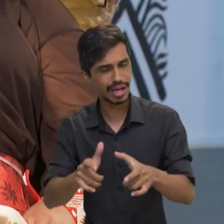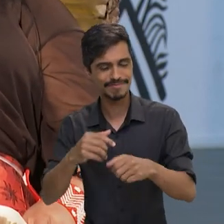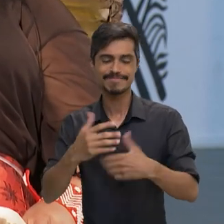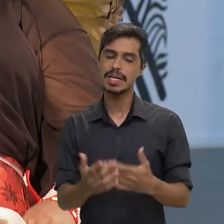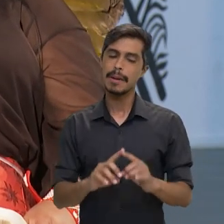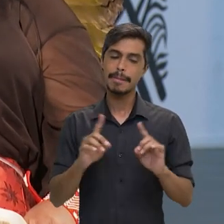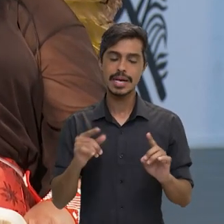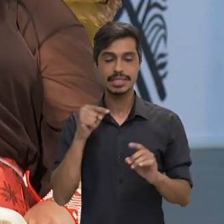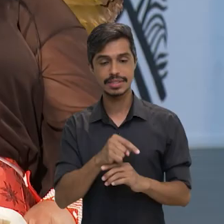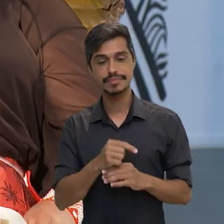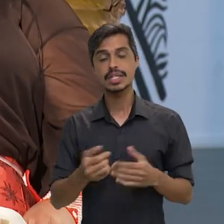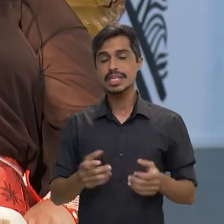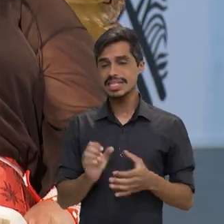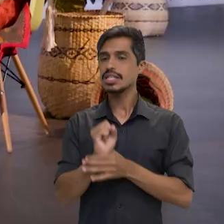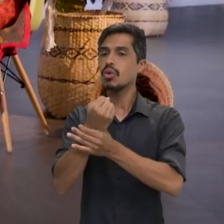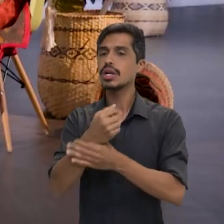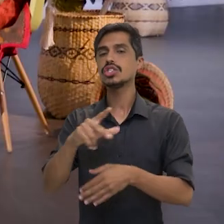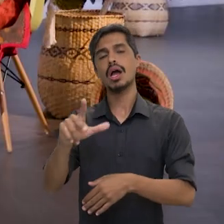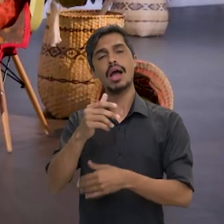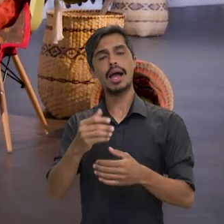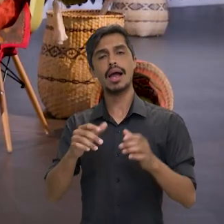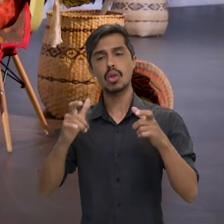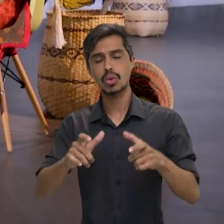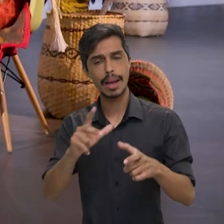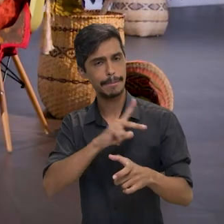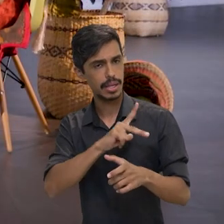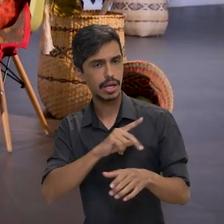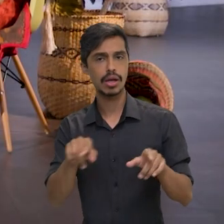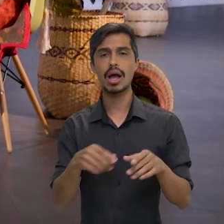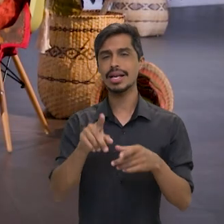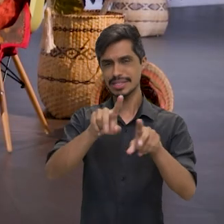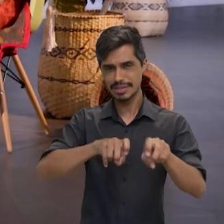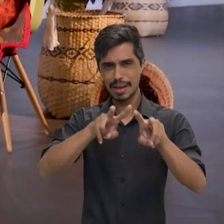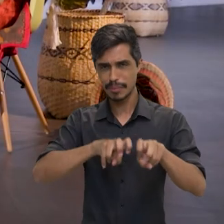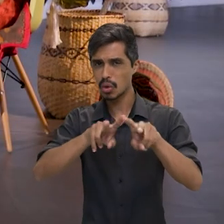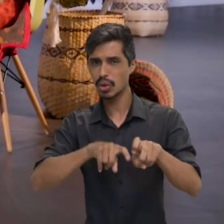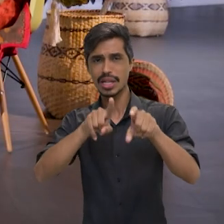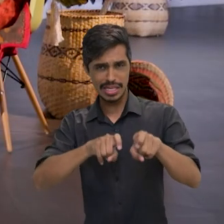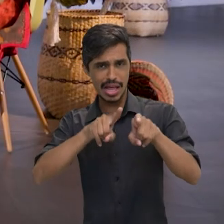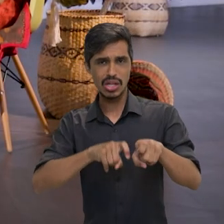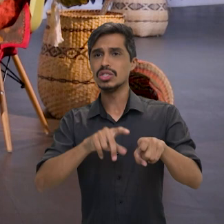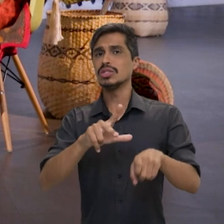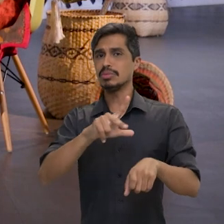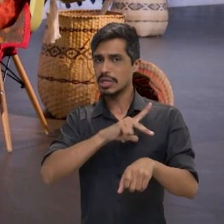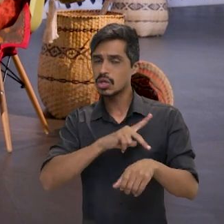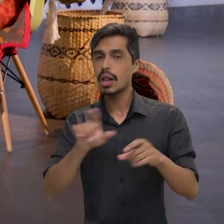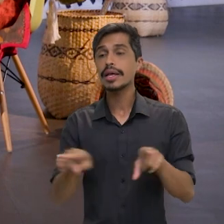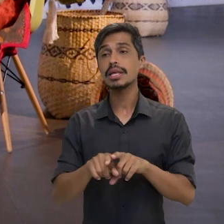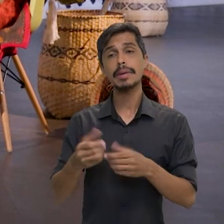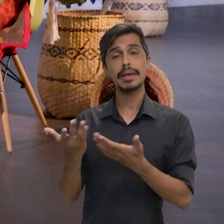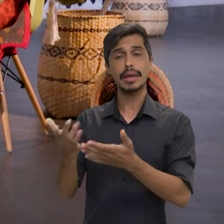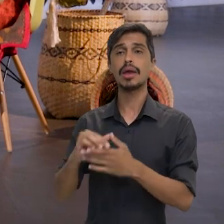para a propriedade privada, para os produtores, pecuaristas, né? E também para os